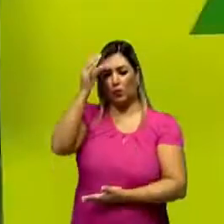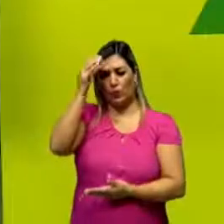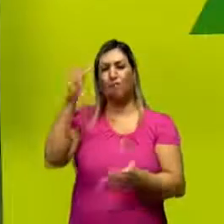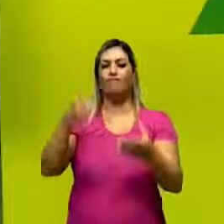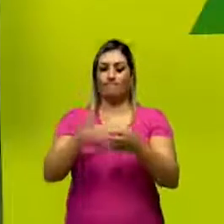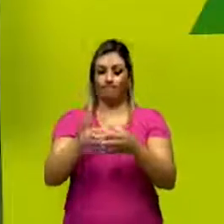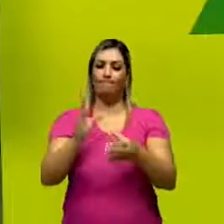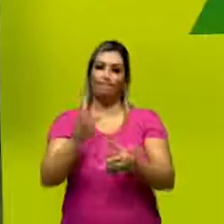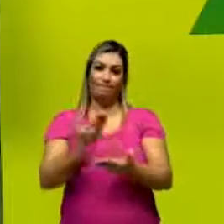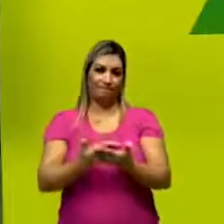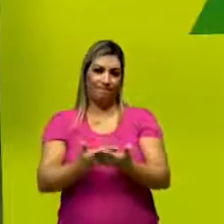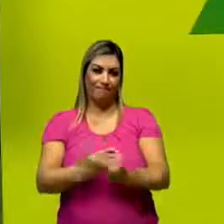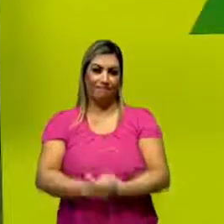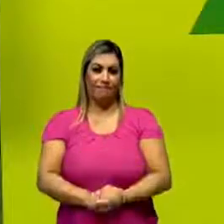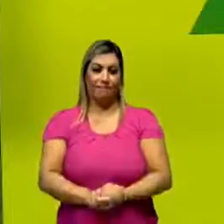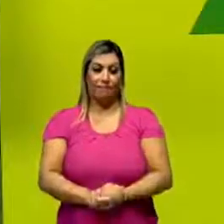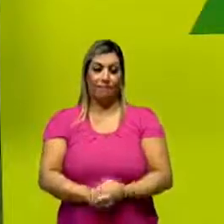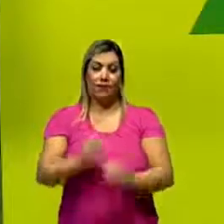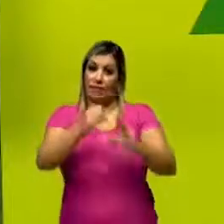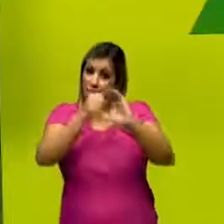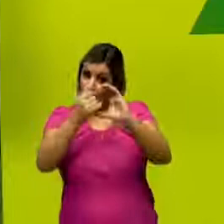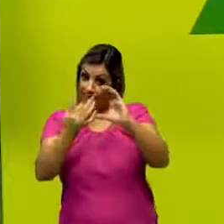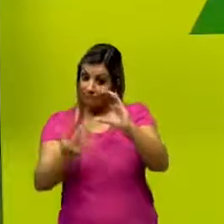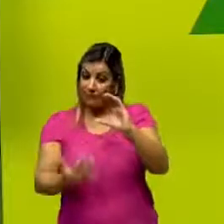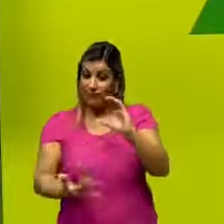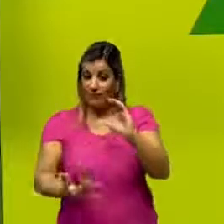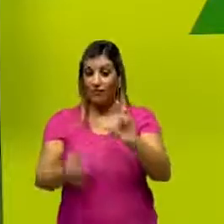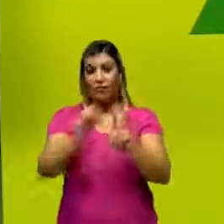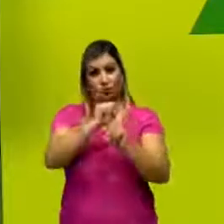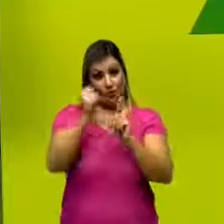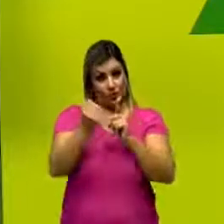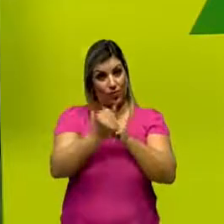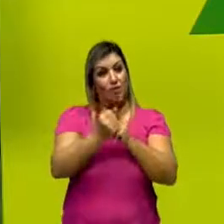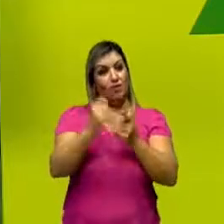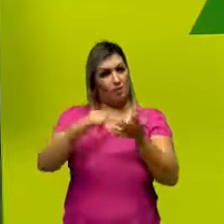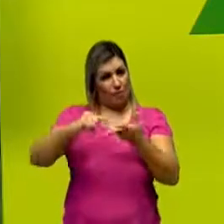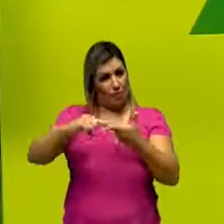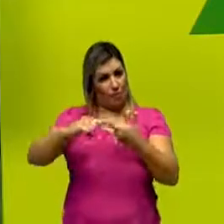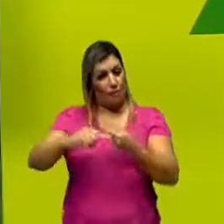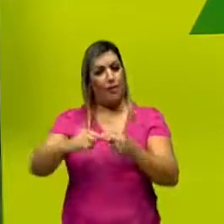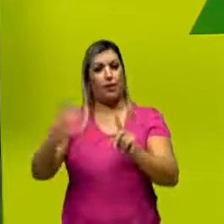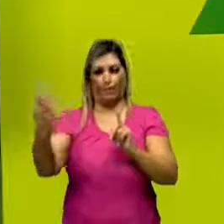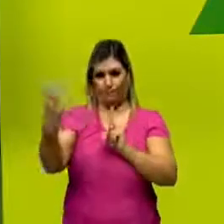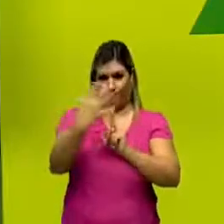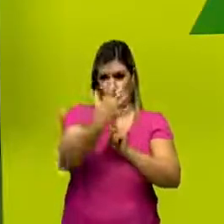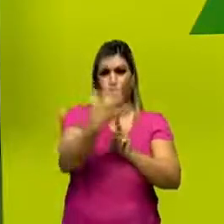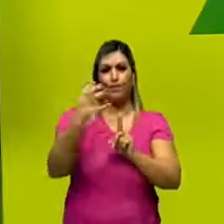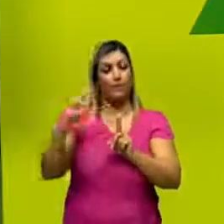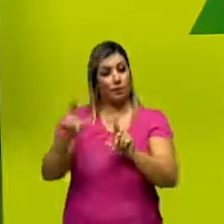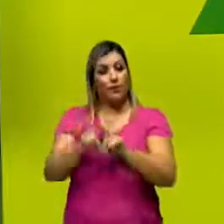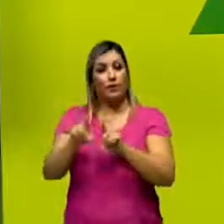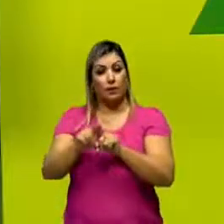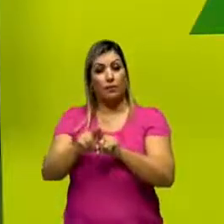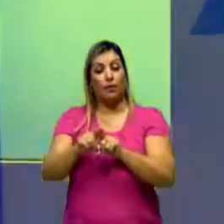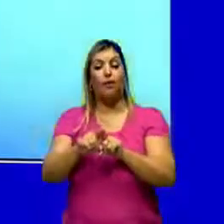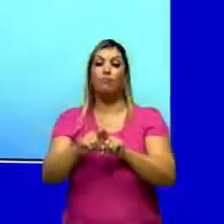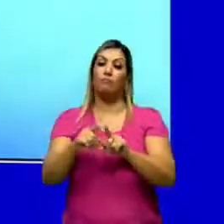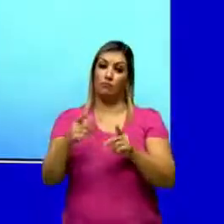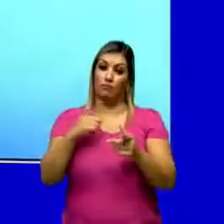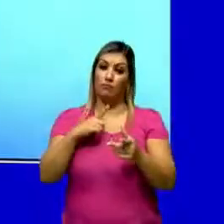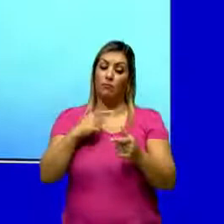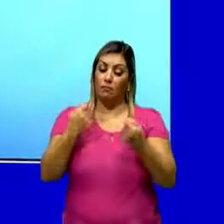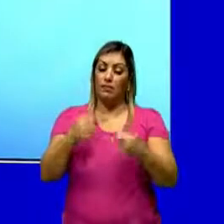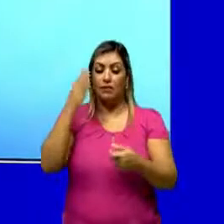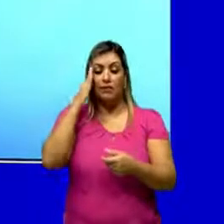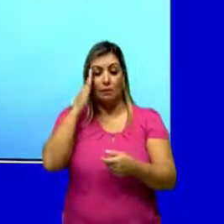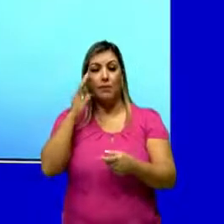coletiva. Pois é, essa característica dos fatos sociais, da coercitividade, também diz respeito a esse domínio que